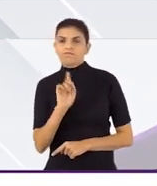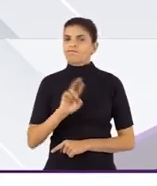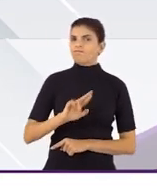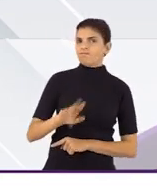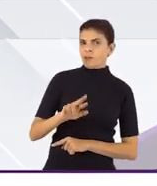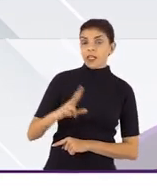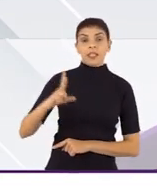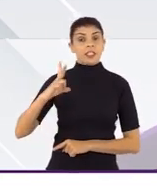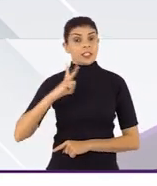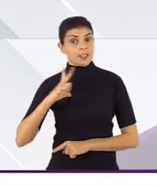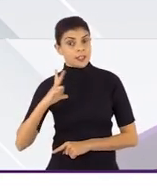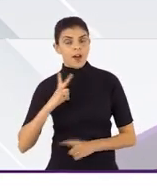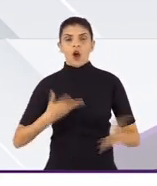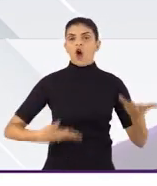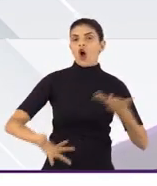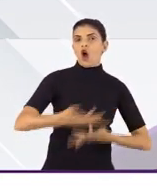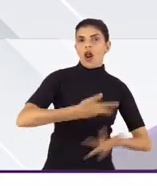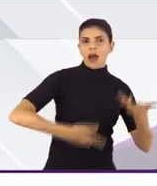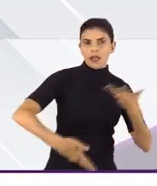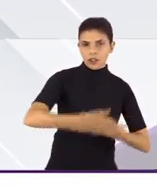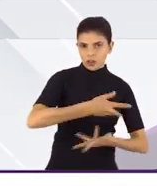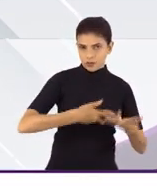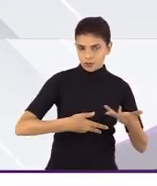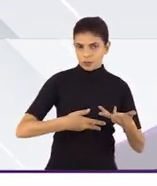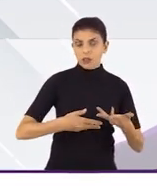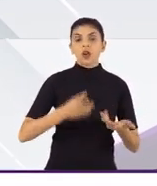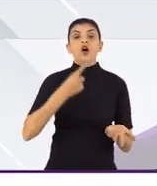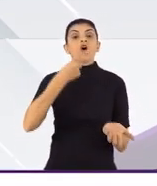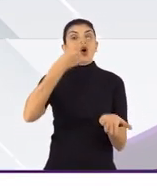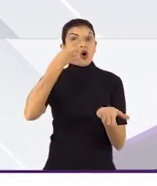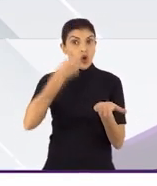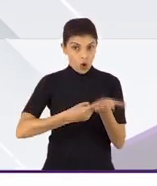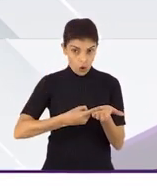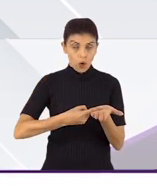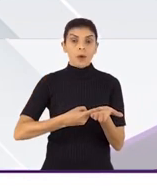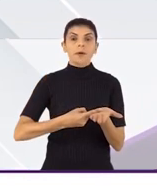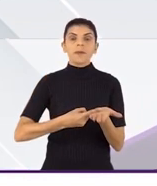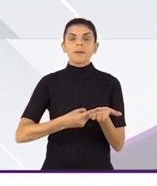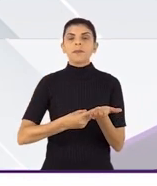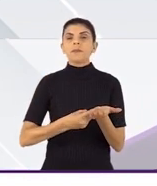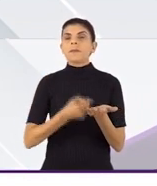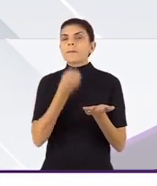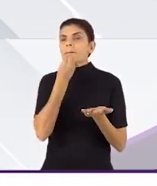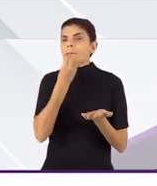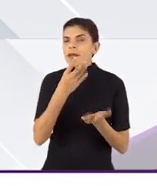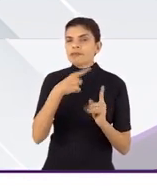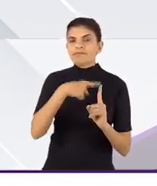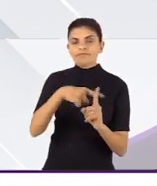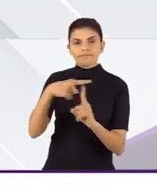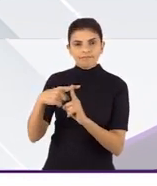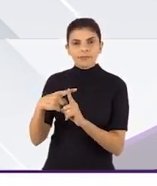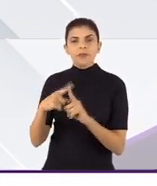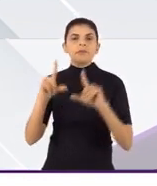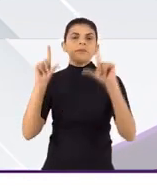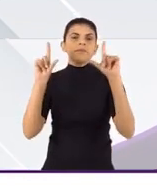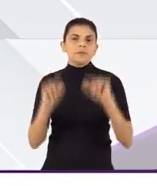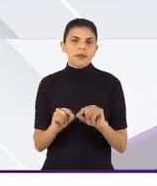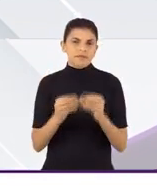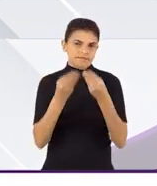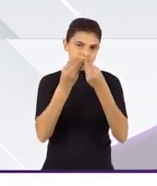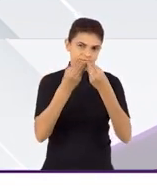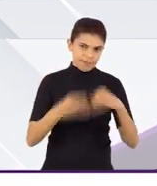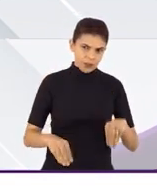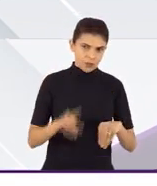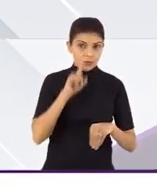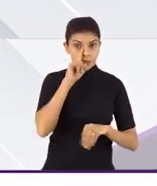como potenciais, individuais ou coletivos, comprometendo-se com o máximo de benefícios e o mínimo de